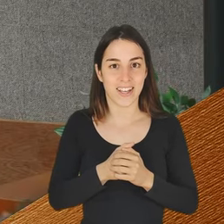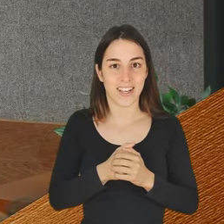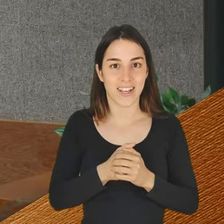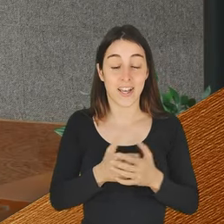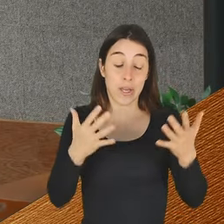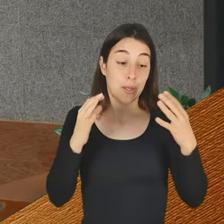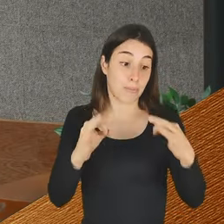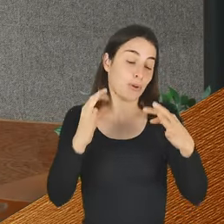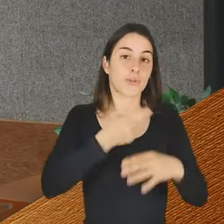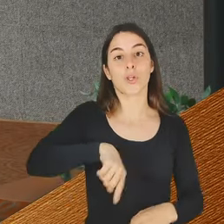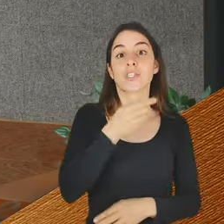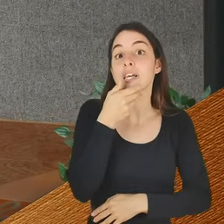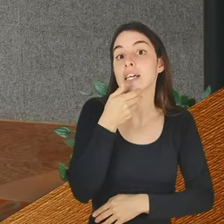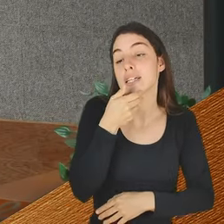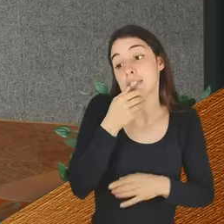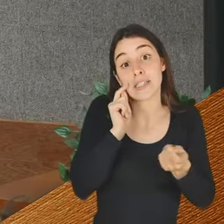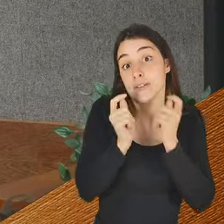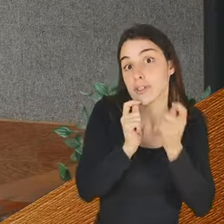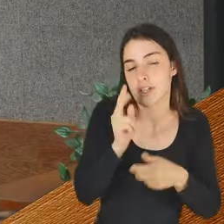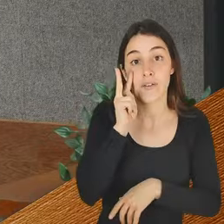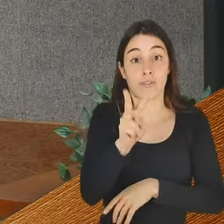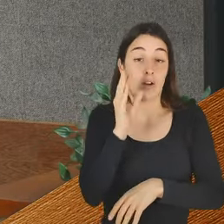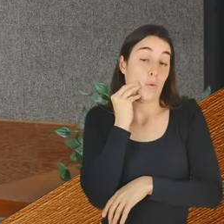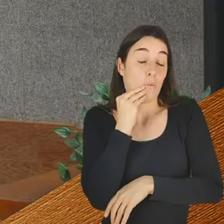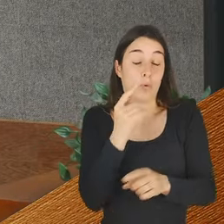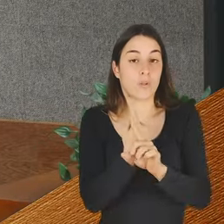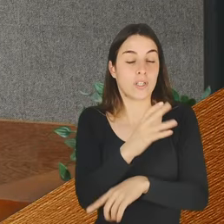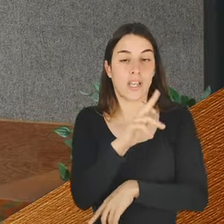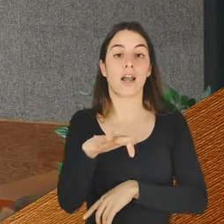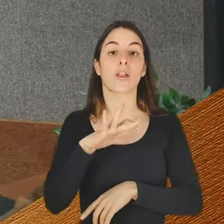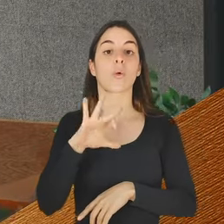E foi a nossa entrevista. Vamos agora ver como é que estão as coisas com o nosso Ricardo.